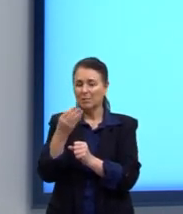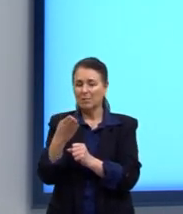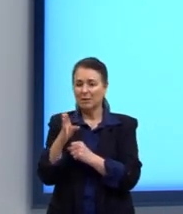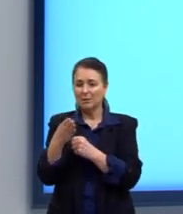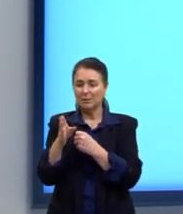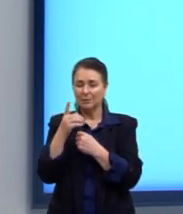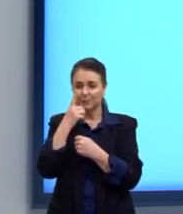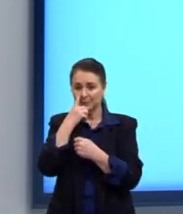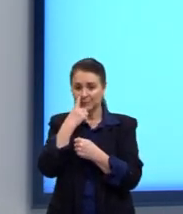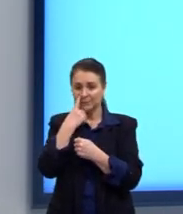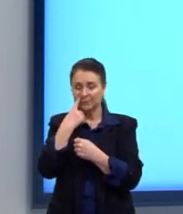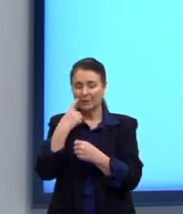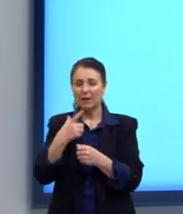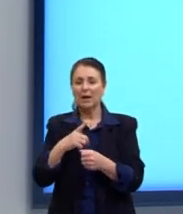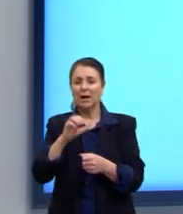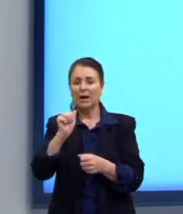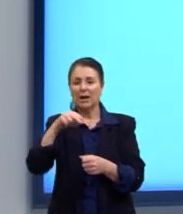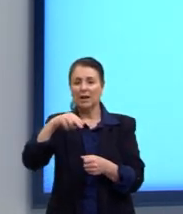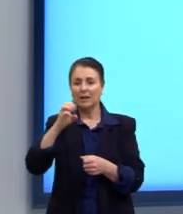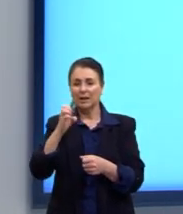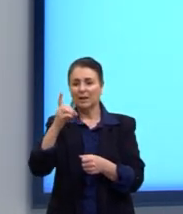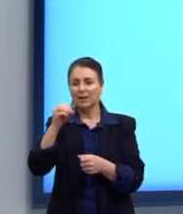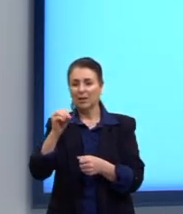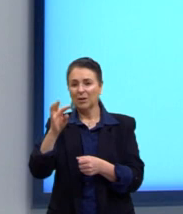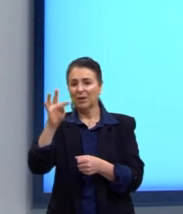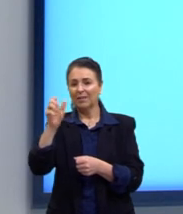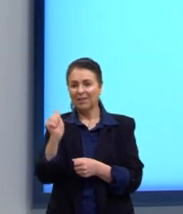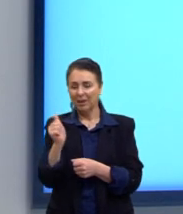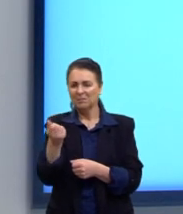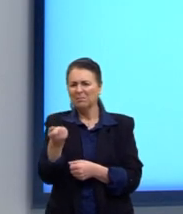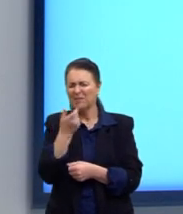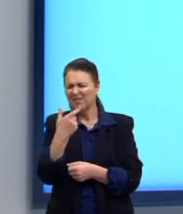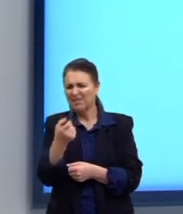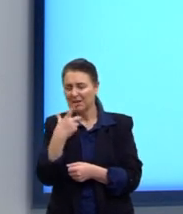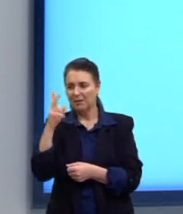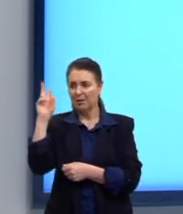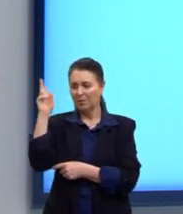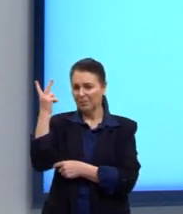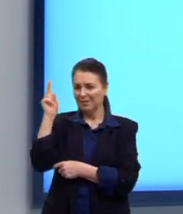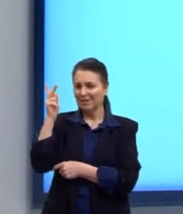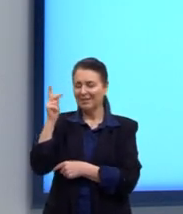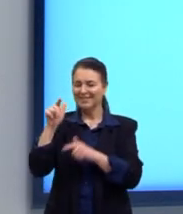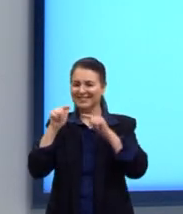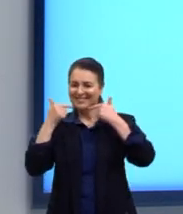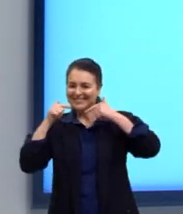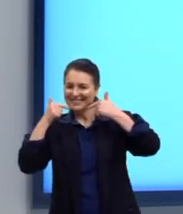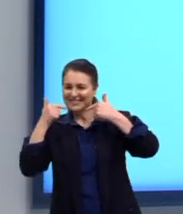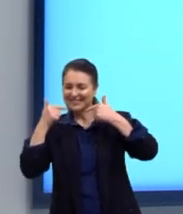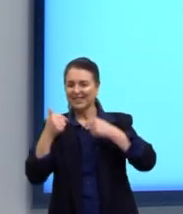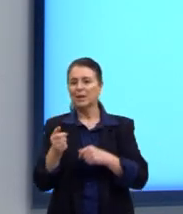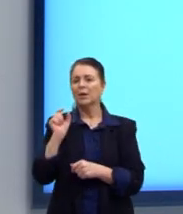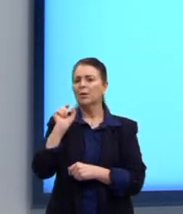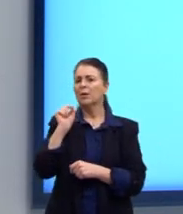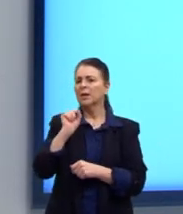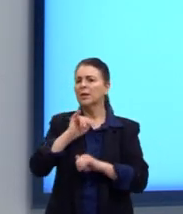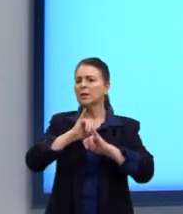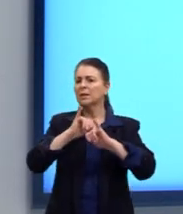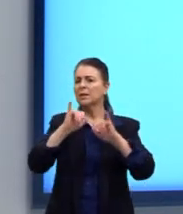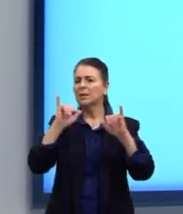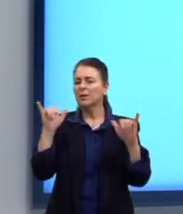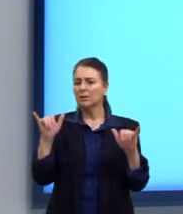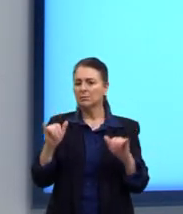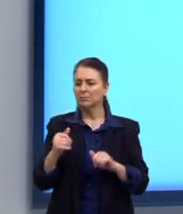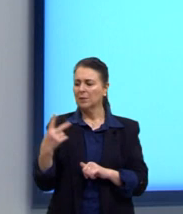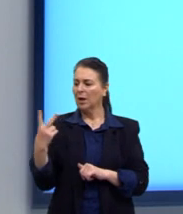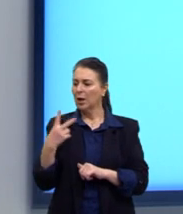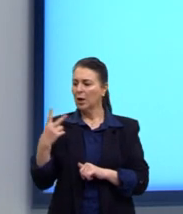assim. A anedota aí é uma piada ou uma historinha com fundo cômico. O que nos diz a história? Dois